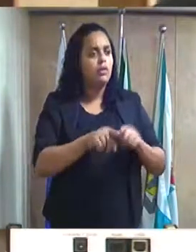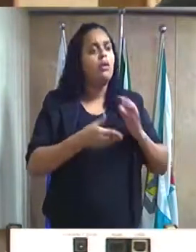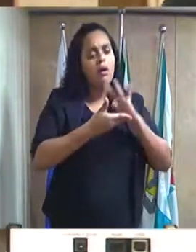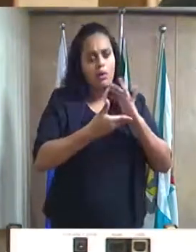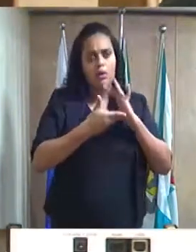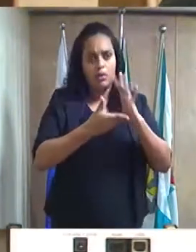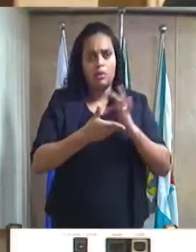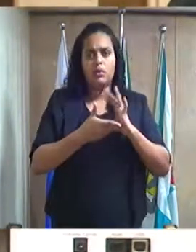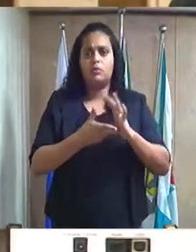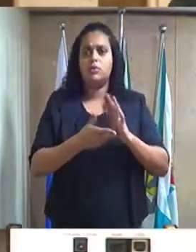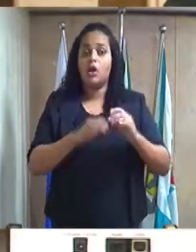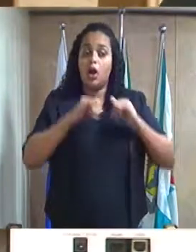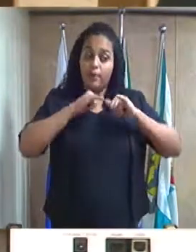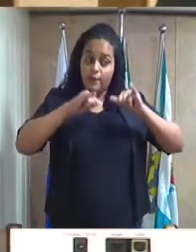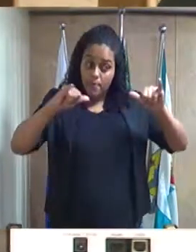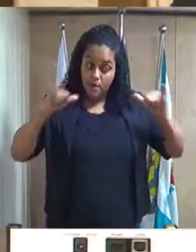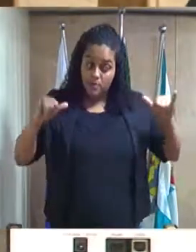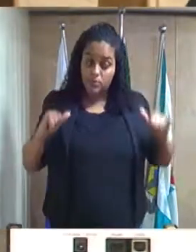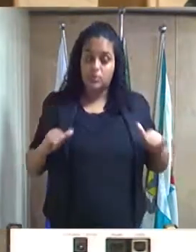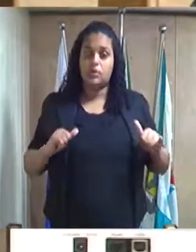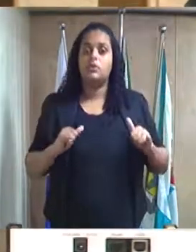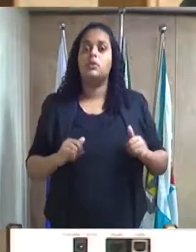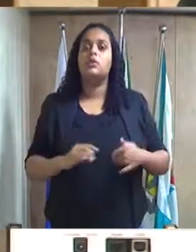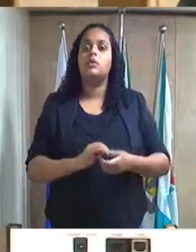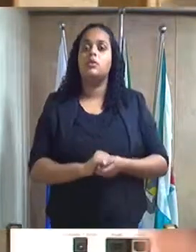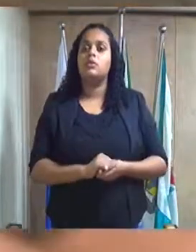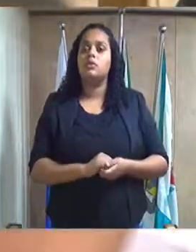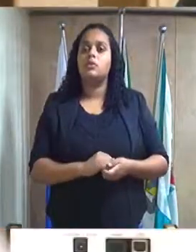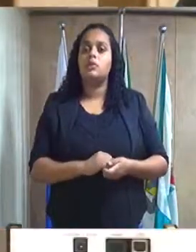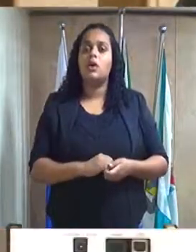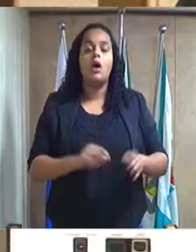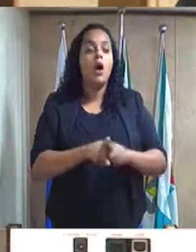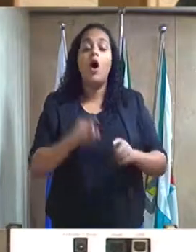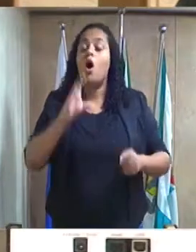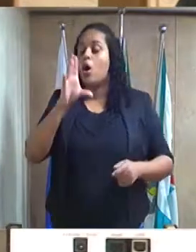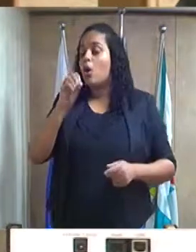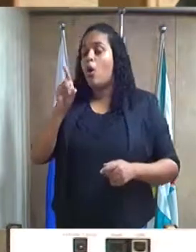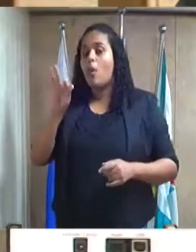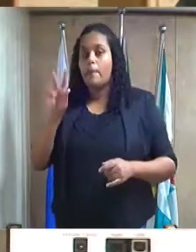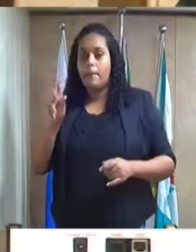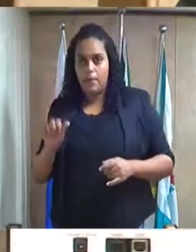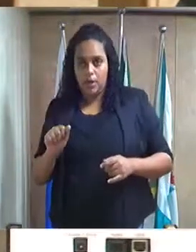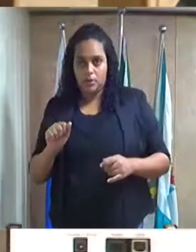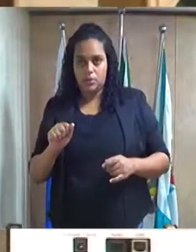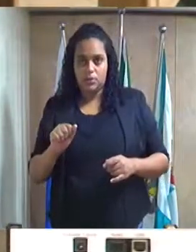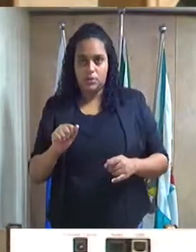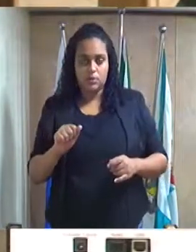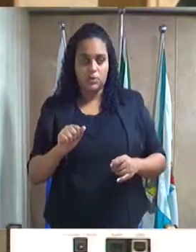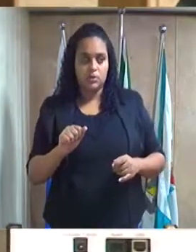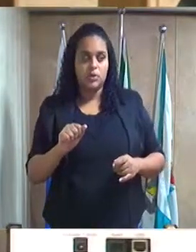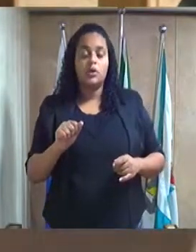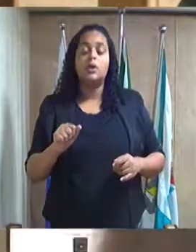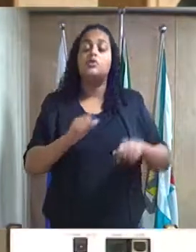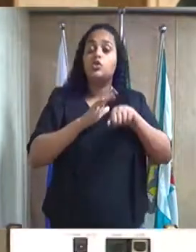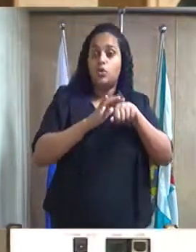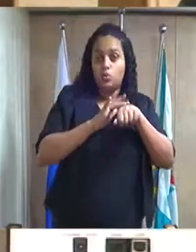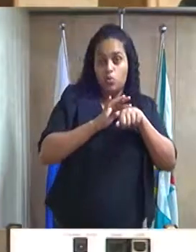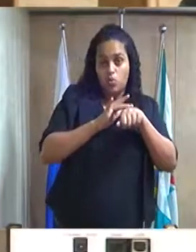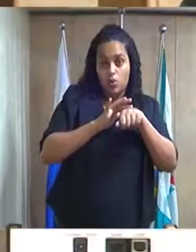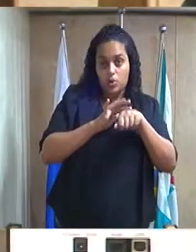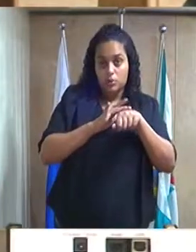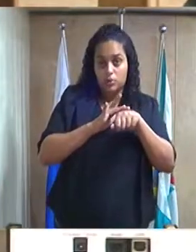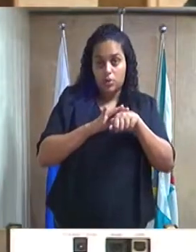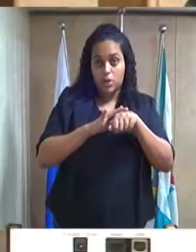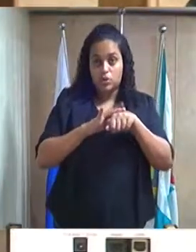as seguintes informações, referente ao combate a vetores transmissores de doenças desde